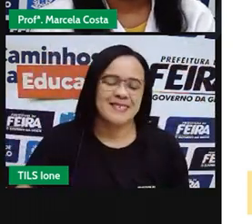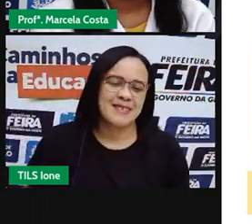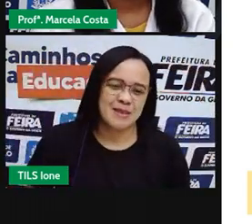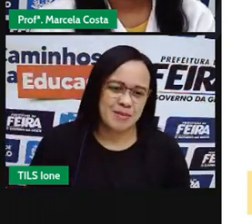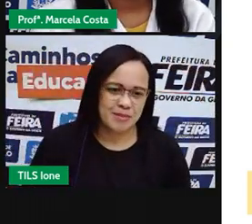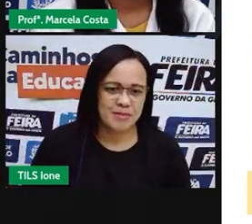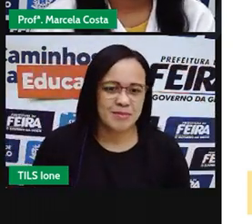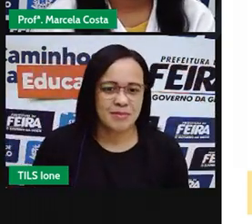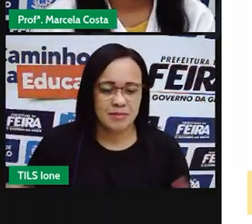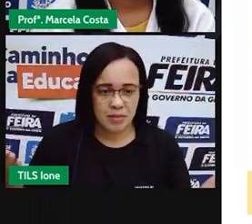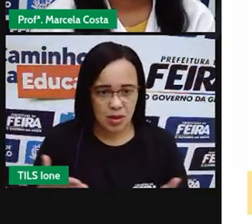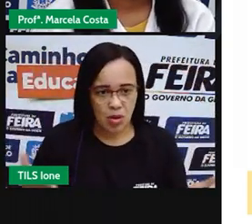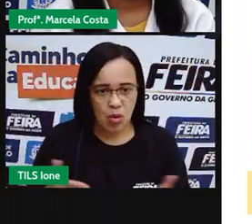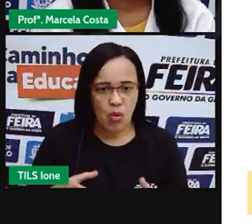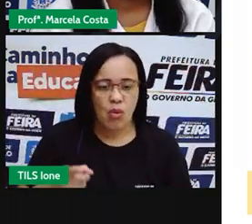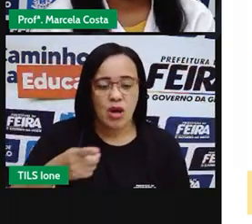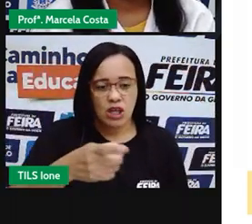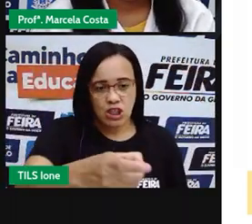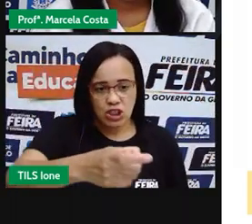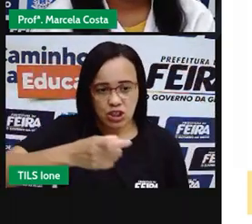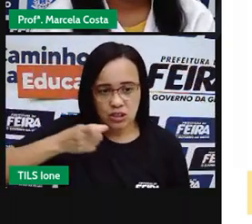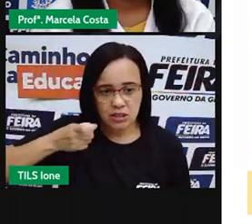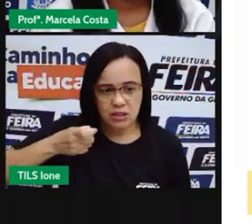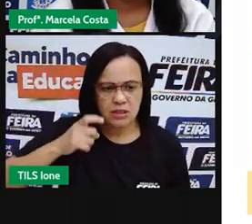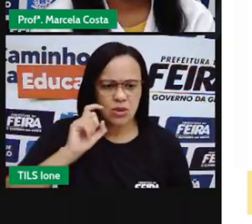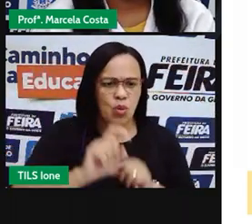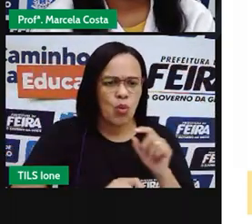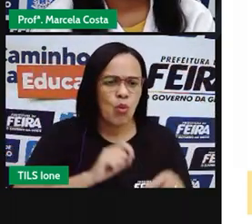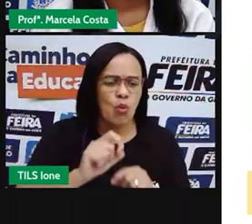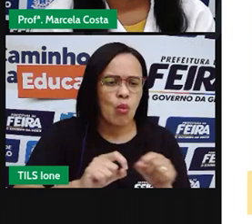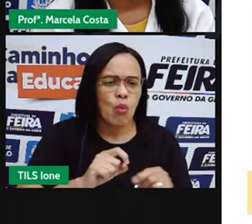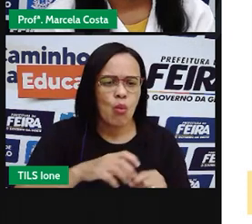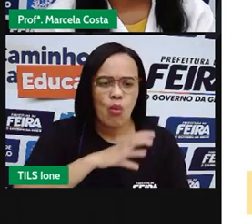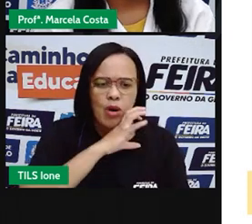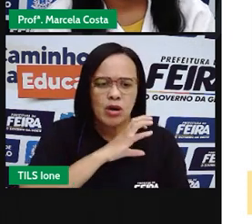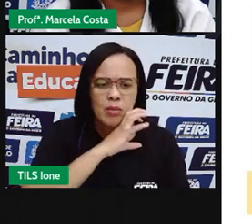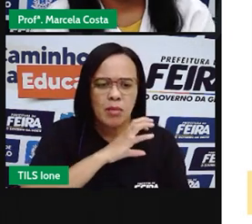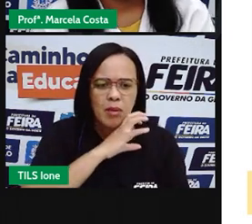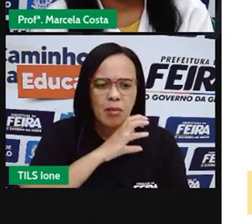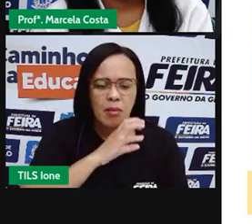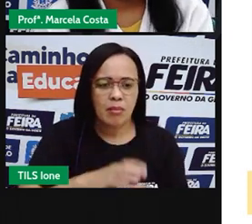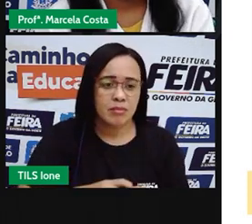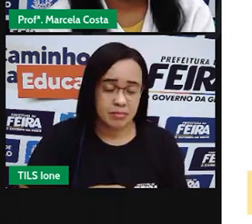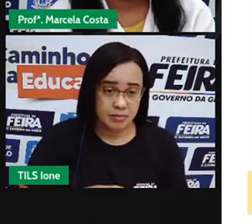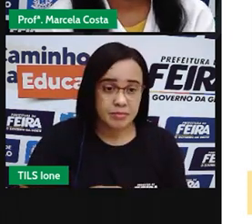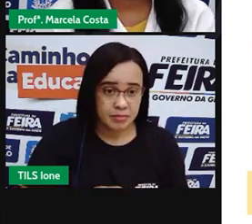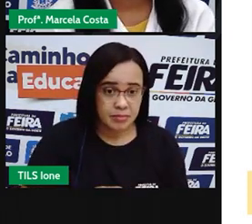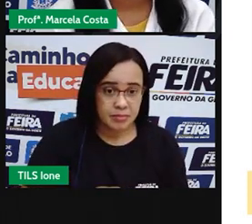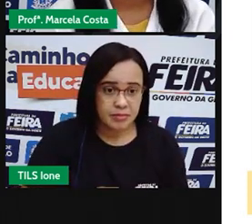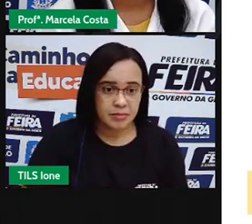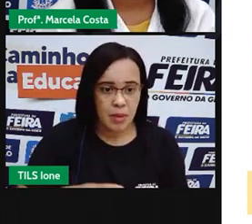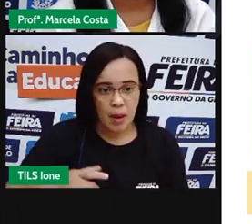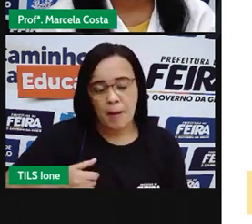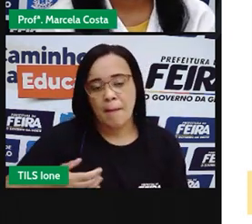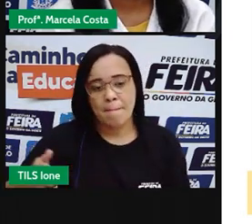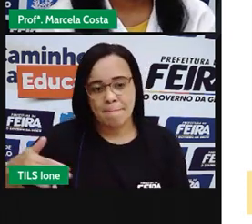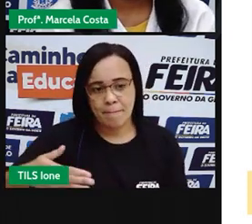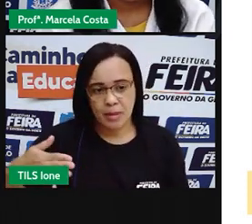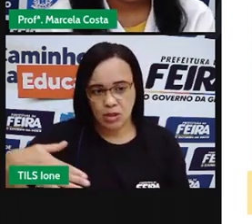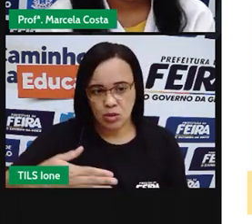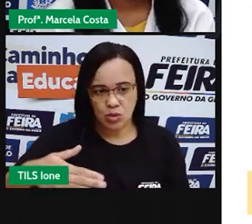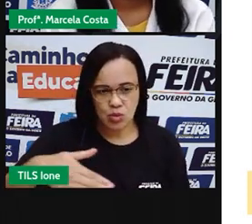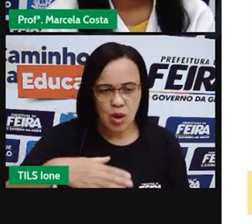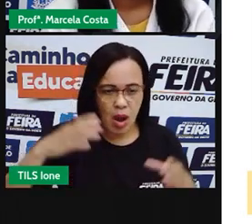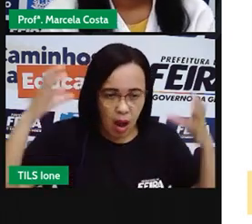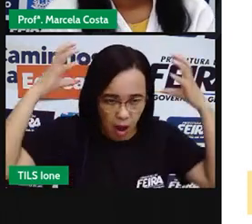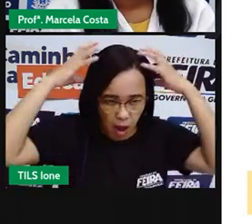Agora, um animal que começa com a letra X do seu nome. É um animal que ele é um peixe com uma cabeça bem